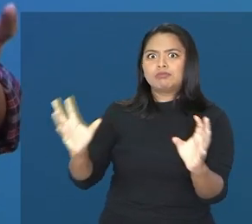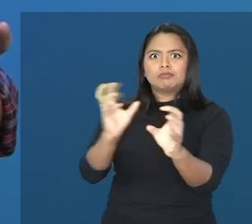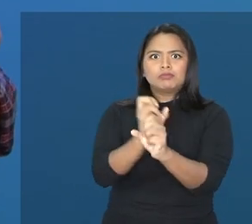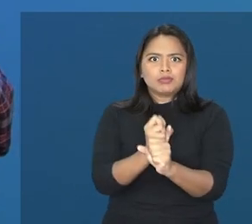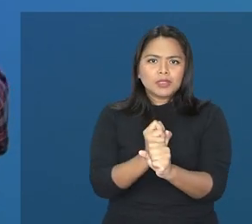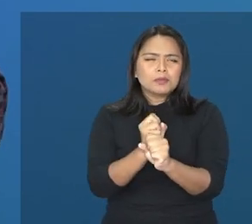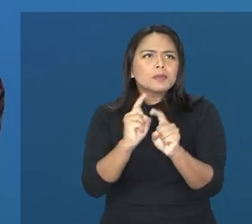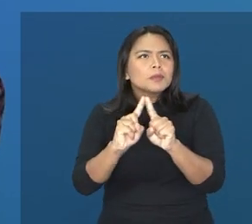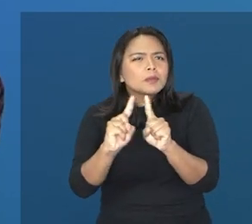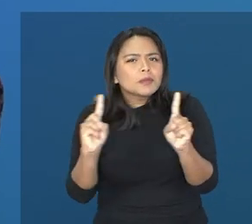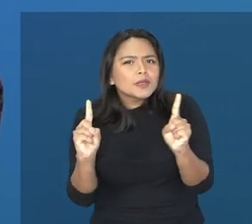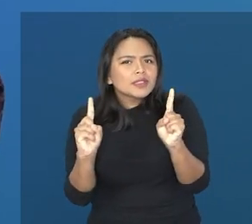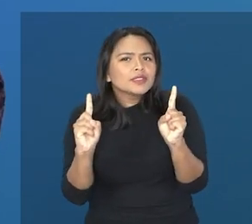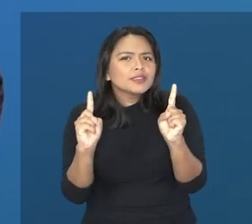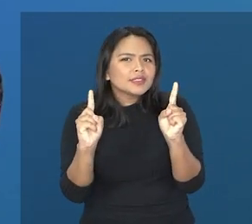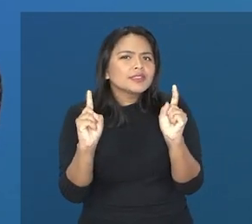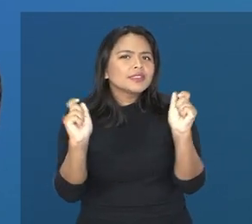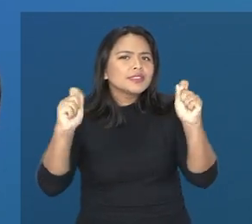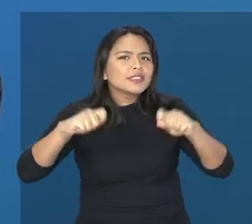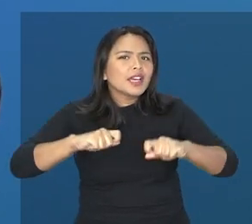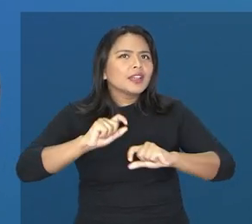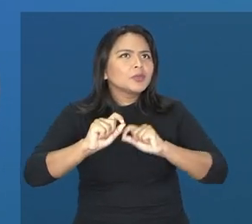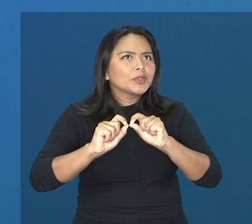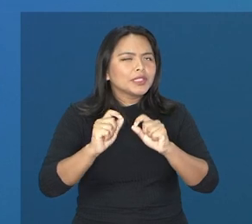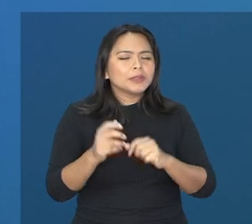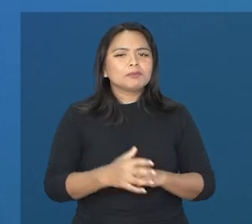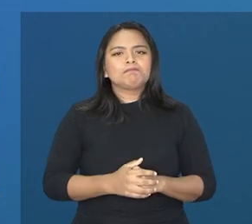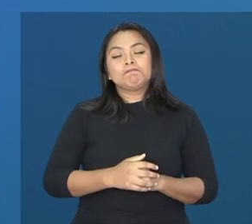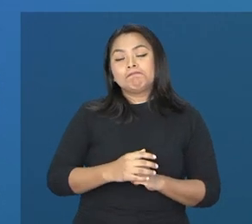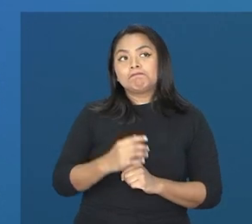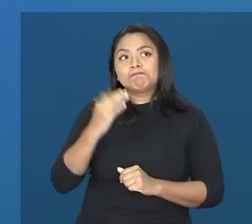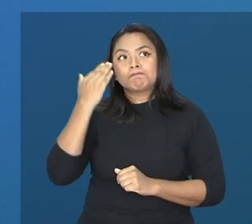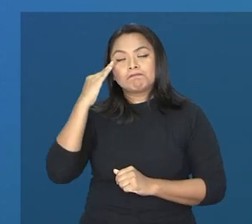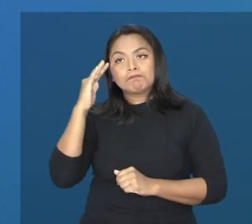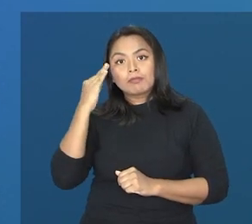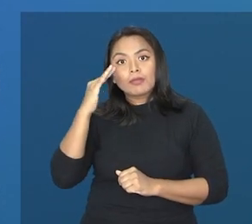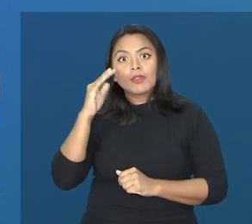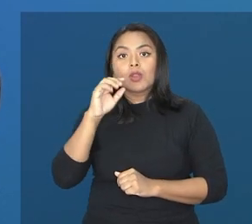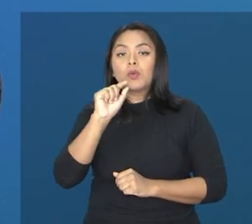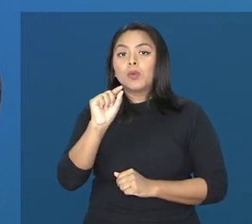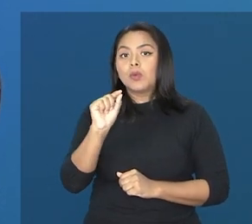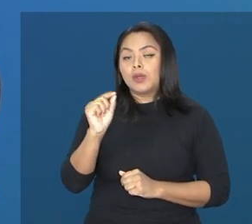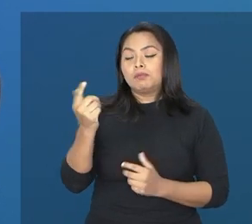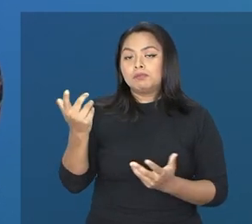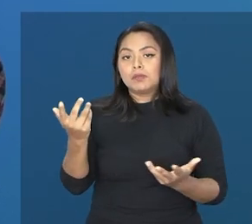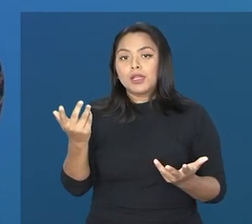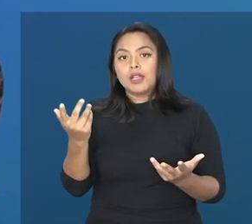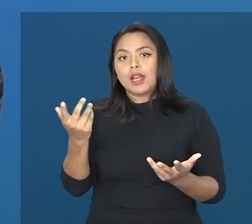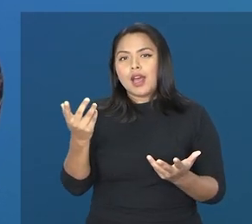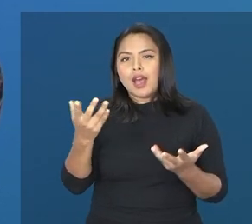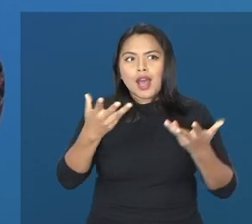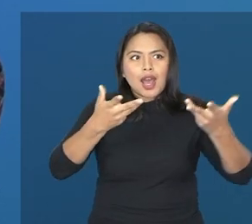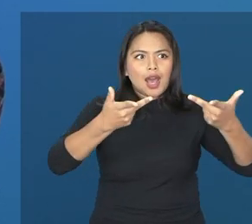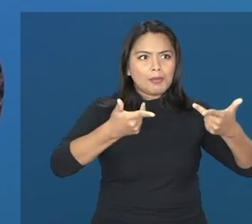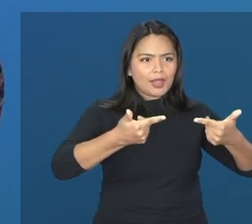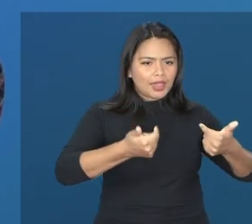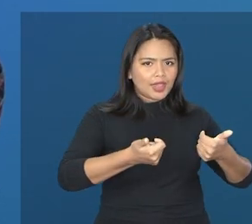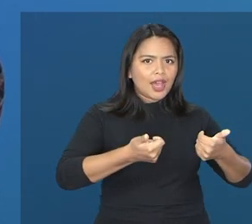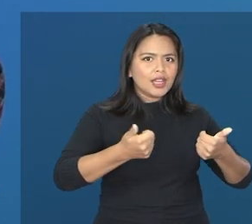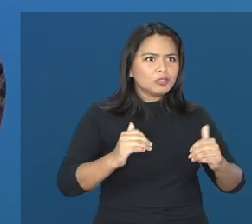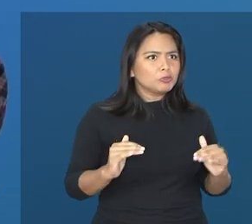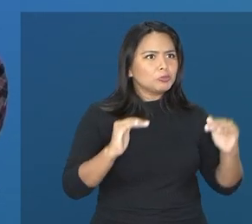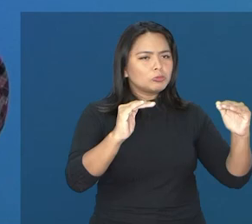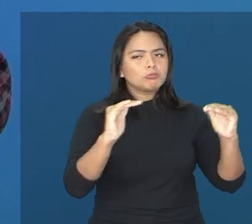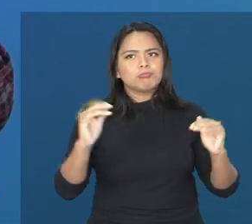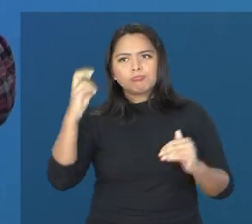ser abrangente, ele nos permite particularizar algumas coisas. Porque, como as altas habilidades de